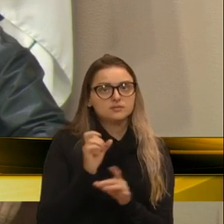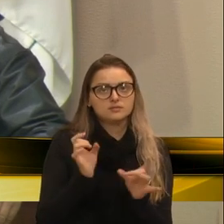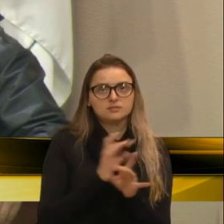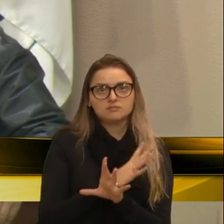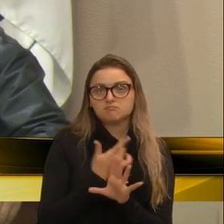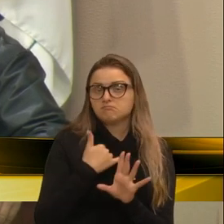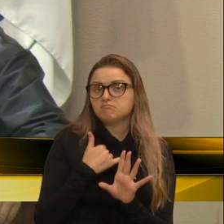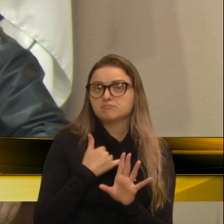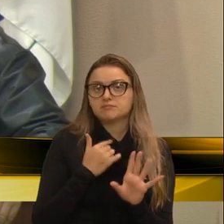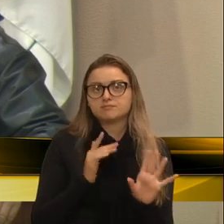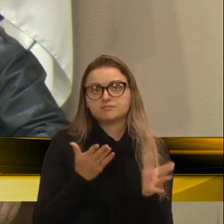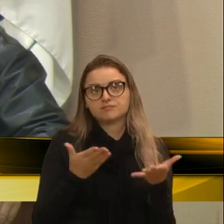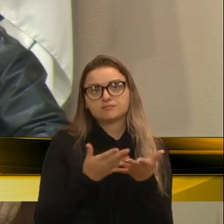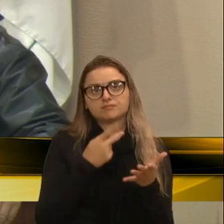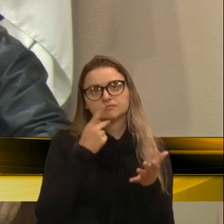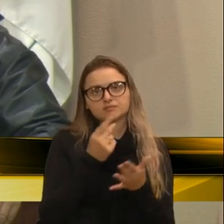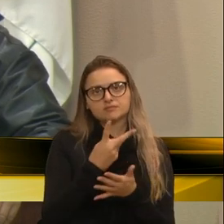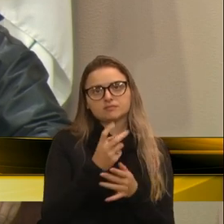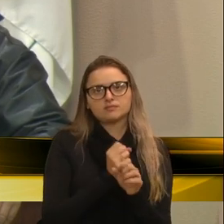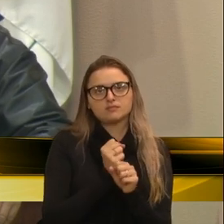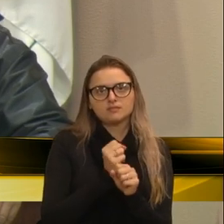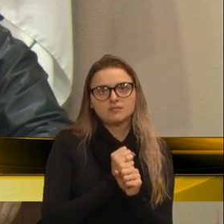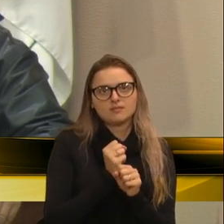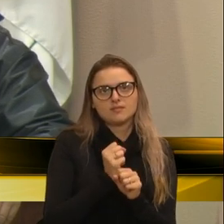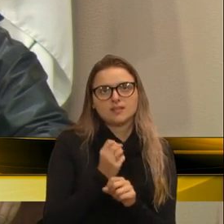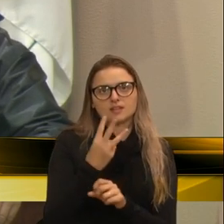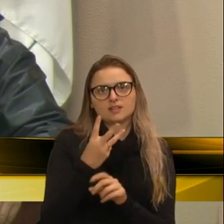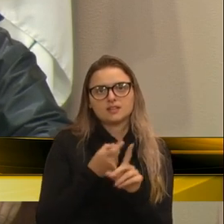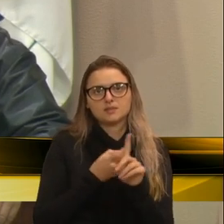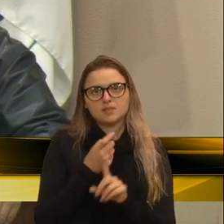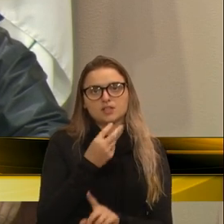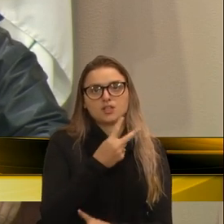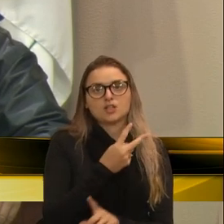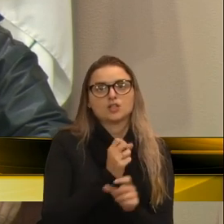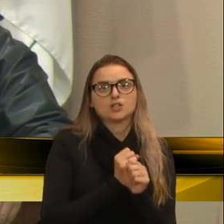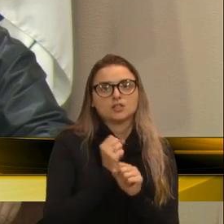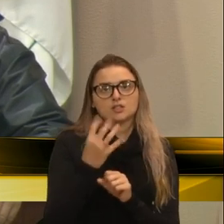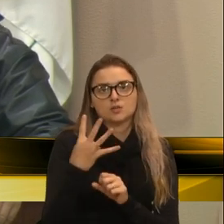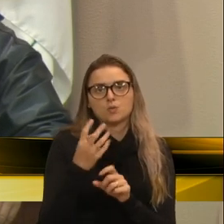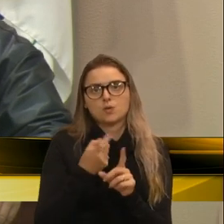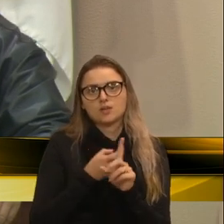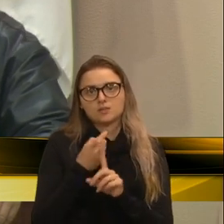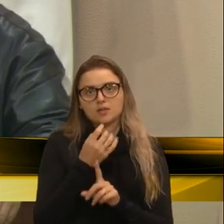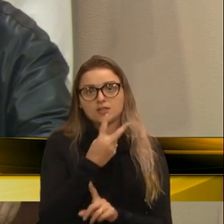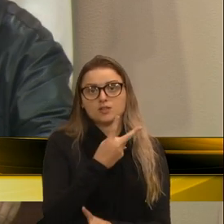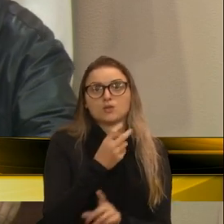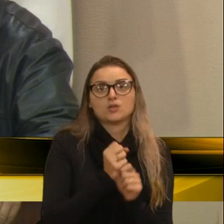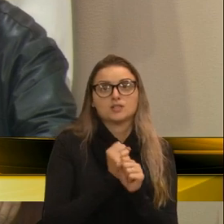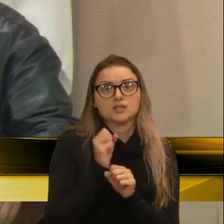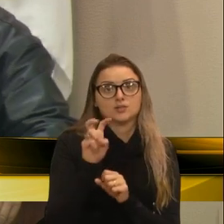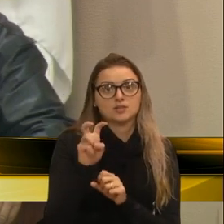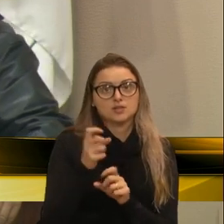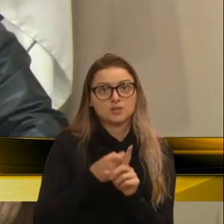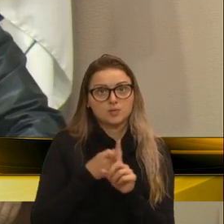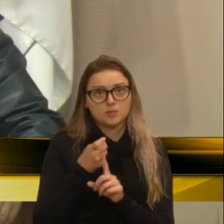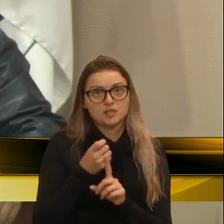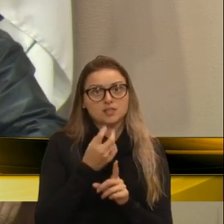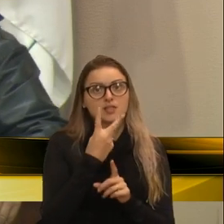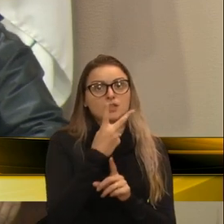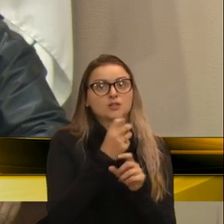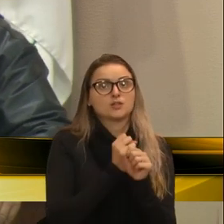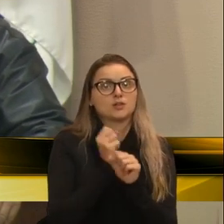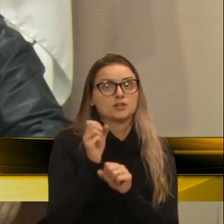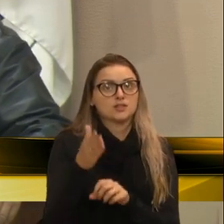Eu não estou dizendo dois anos, estou arredondando. Podia ser dois anos e três meses, dois anos e quatro meses, dois anos e cinco meses, dois anos e meio.